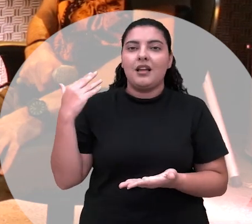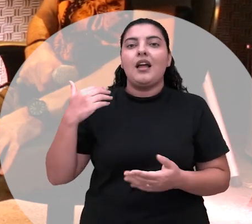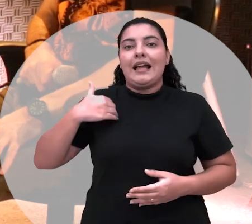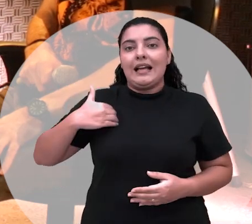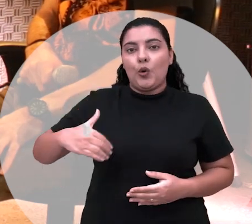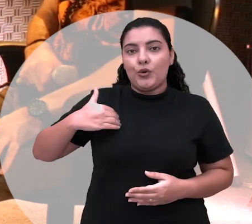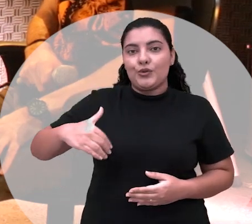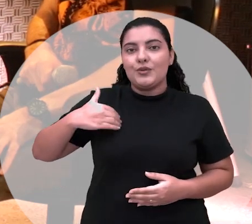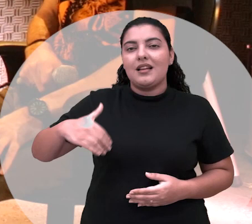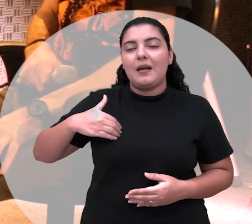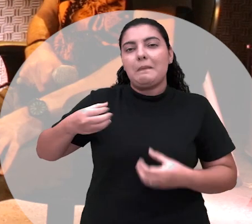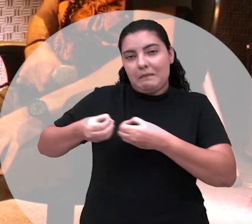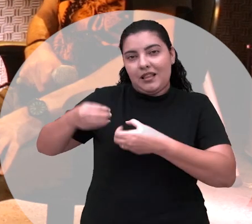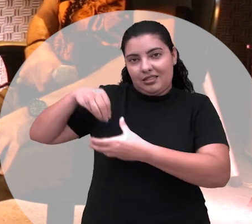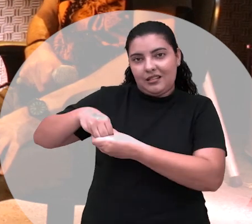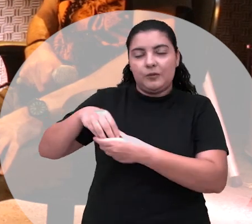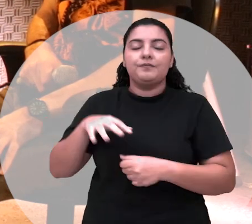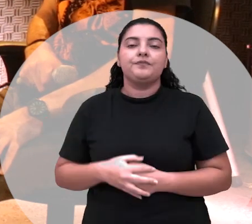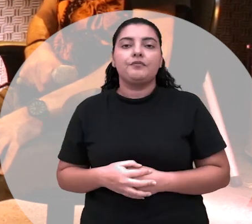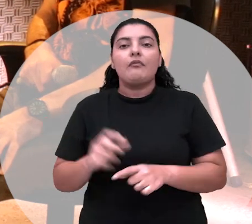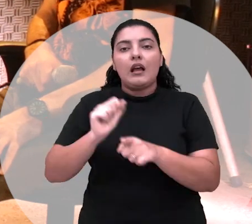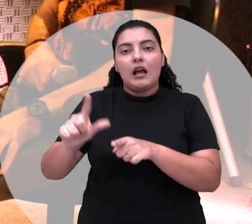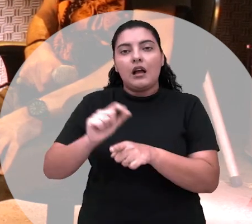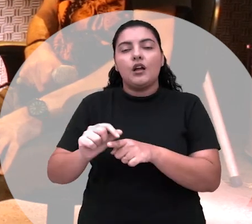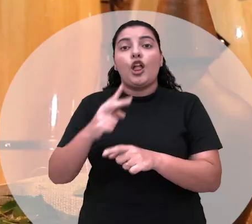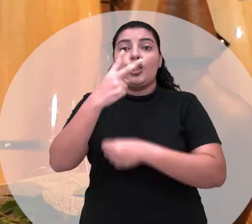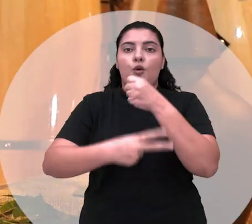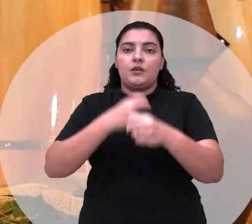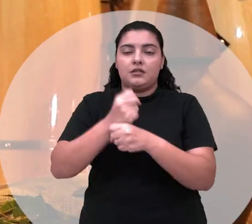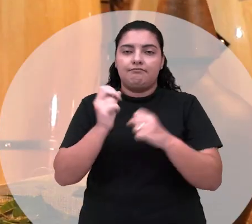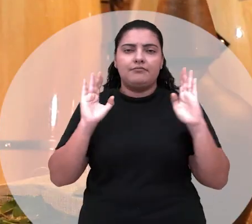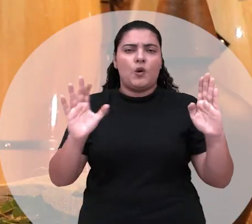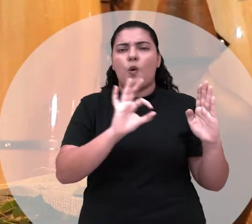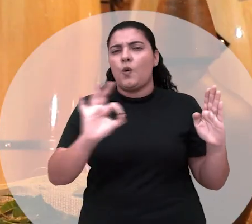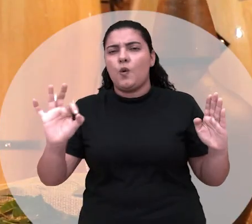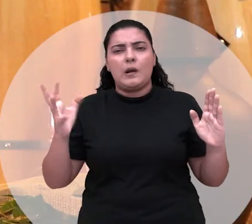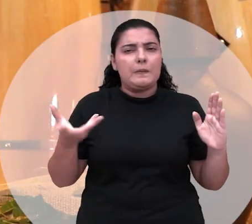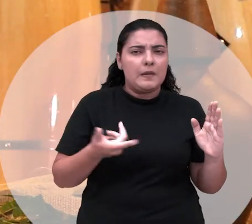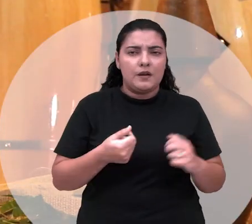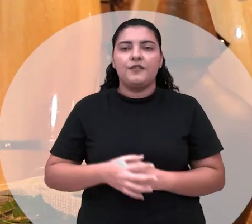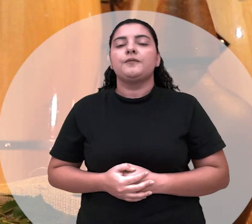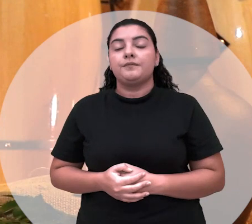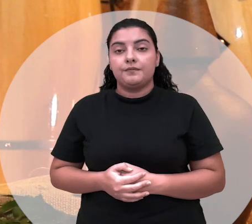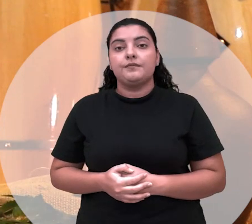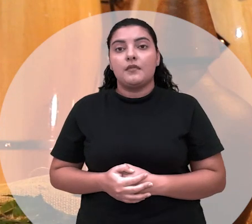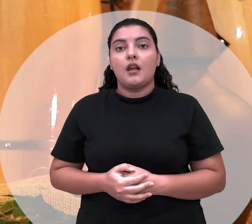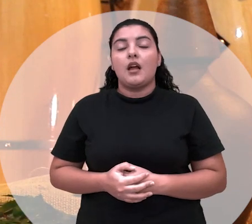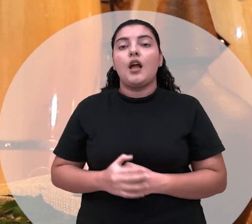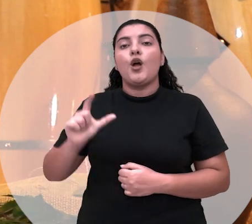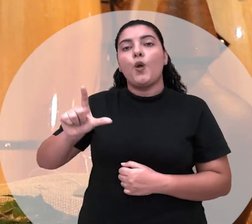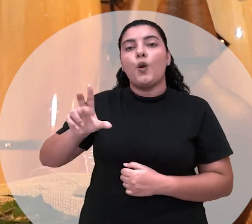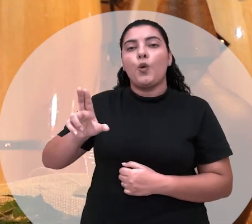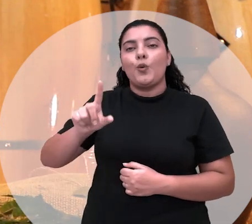Cearazinho, ali no conjunto Ceará. Aluguei a casa lá por dois anos. Ótimo, não tive problema. E a dona Luziária,